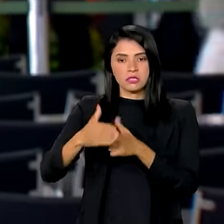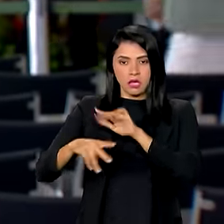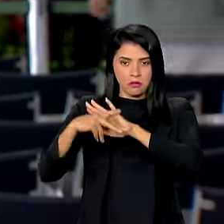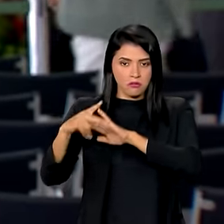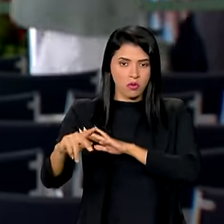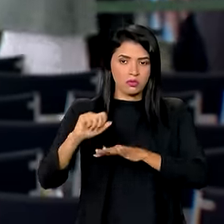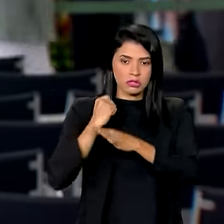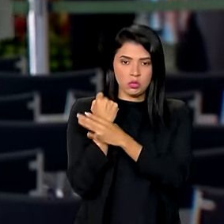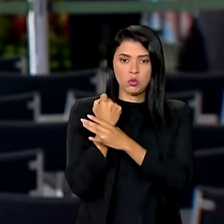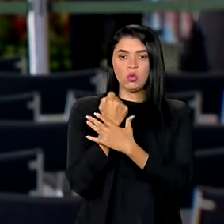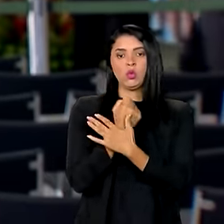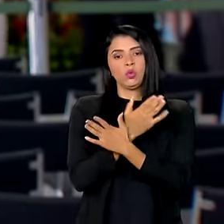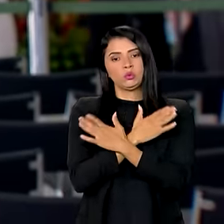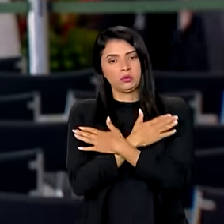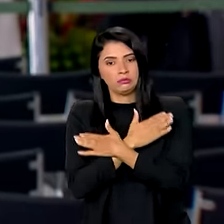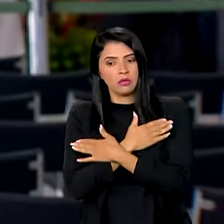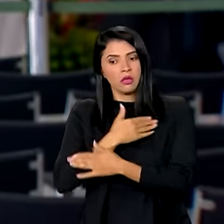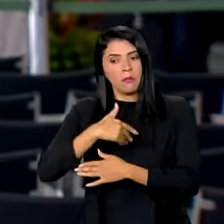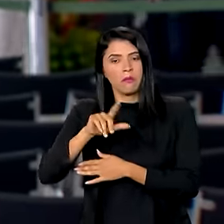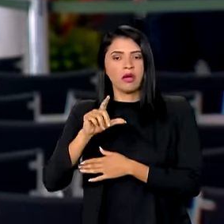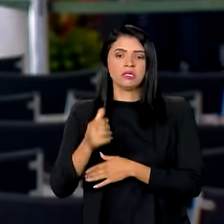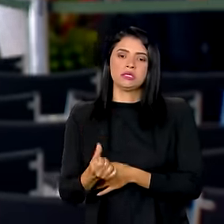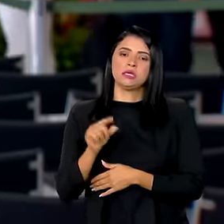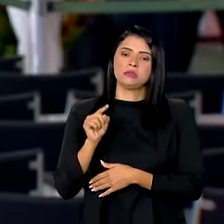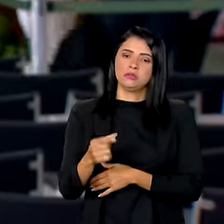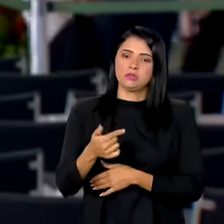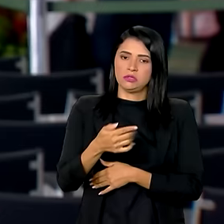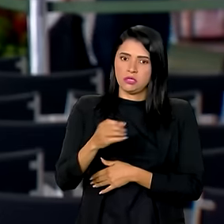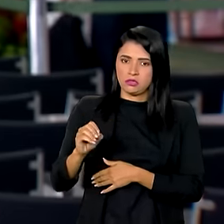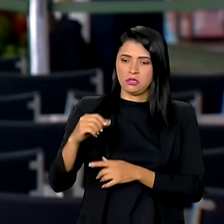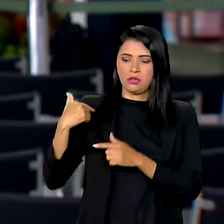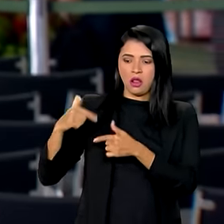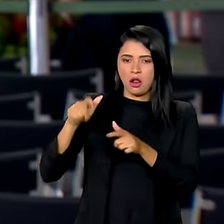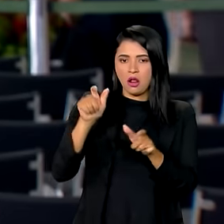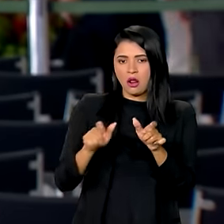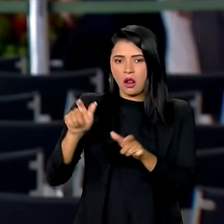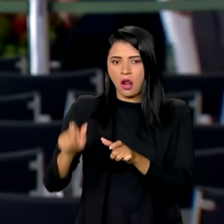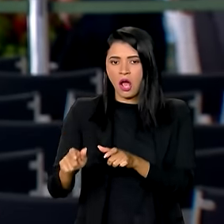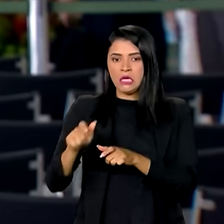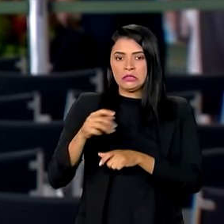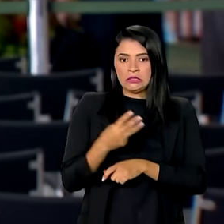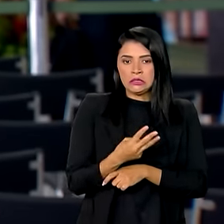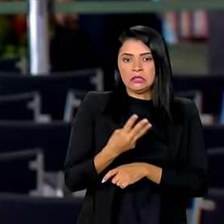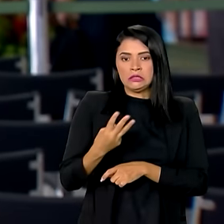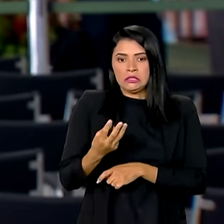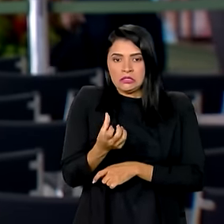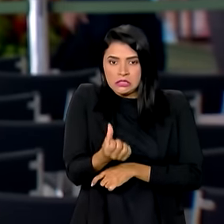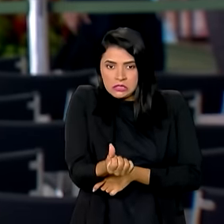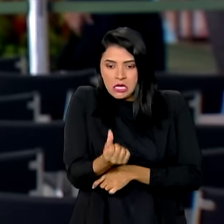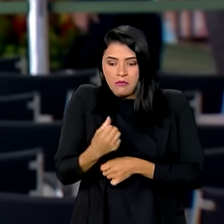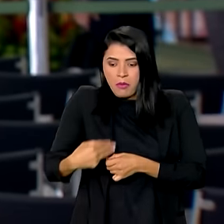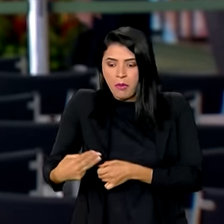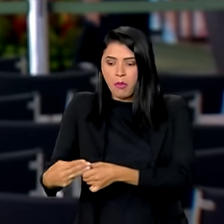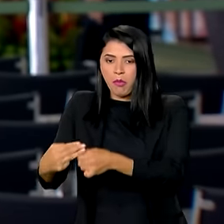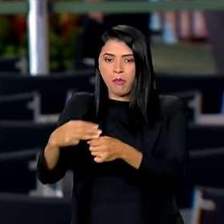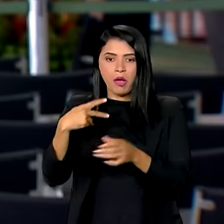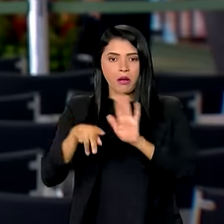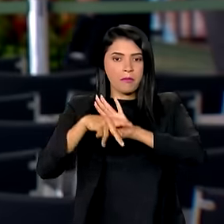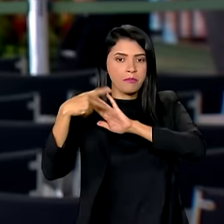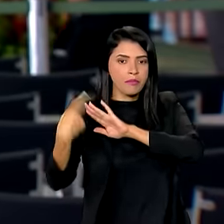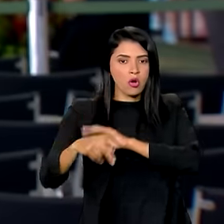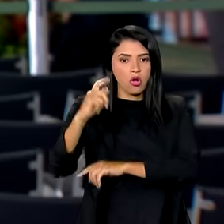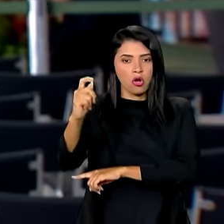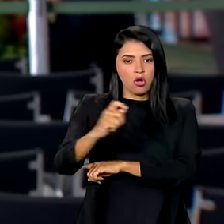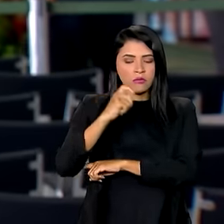Seguro Desemprego para mais de 6.700 trabalhadores de 336 municípios do Rio Grande do Sul